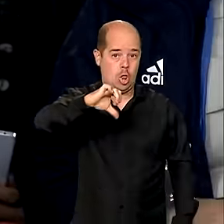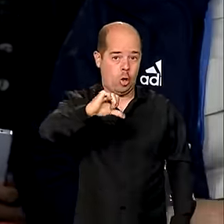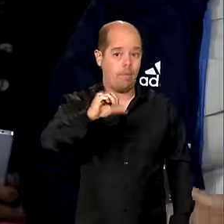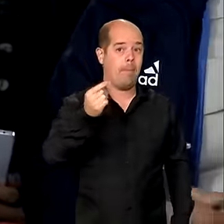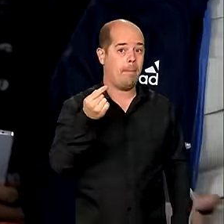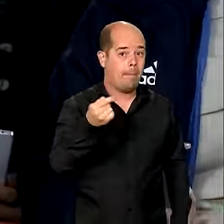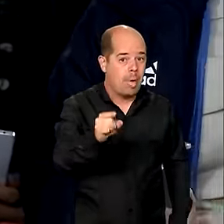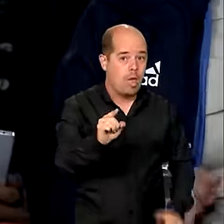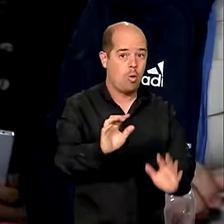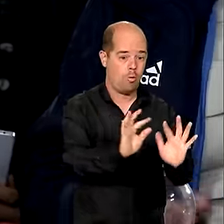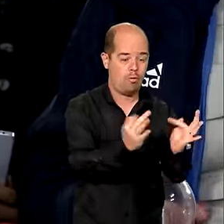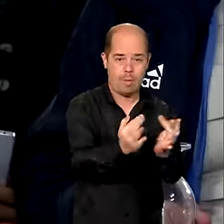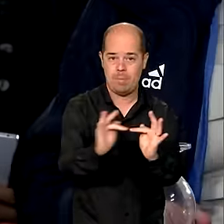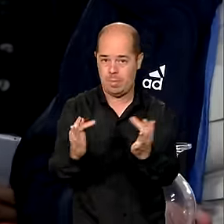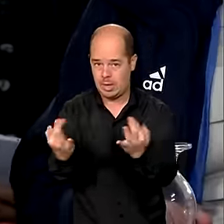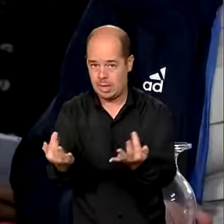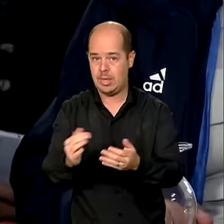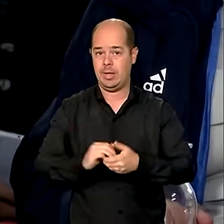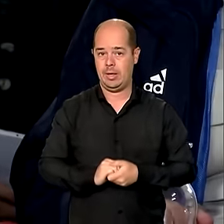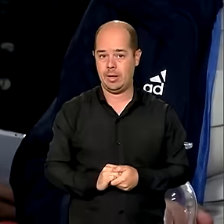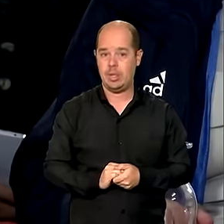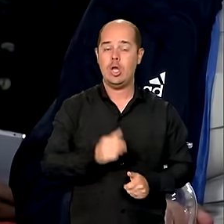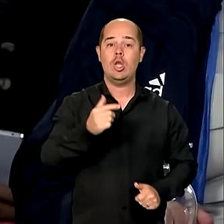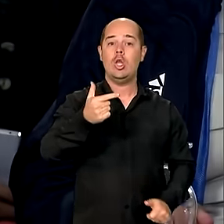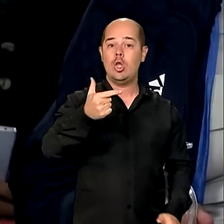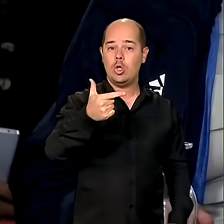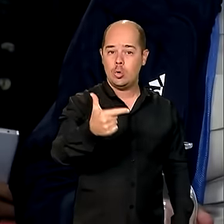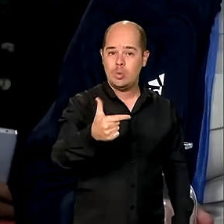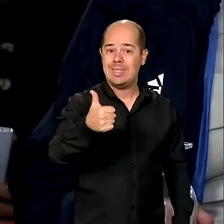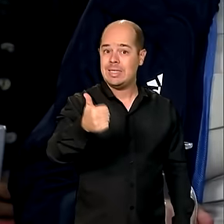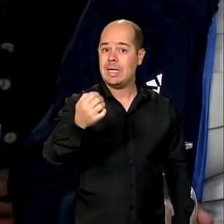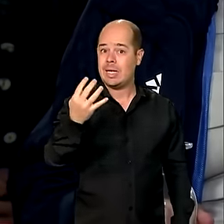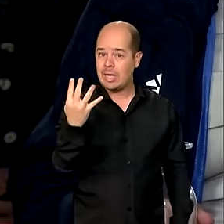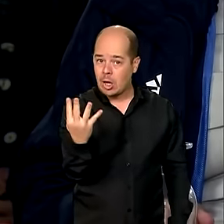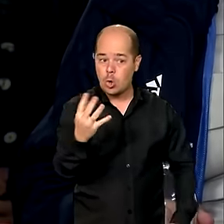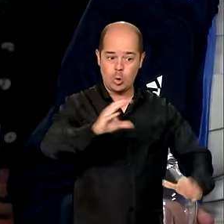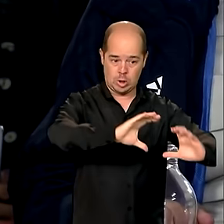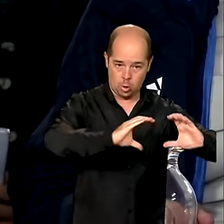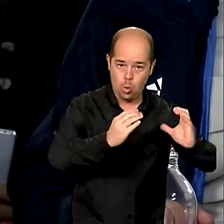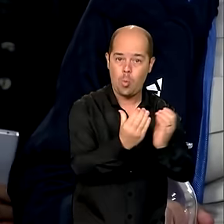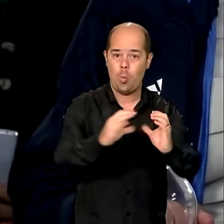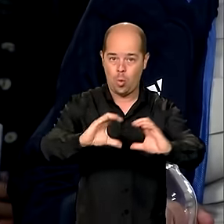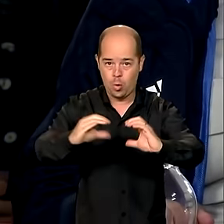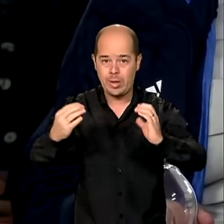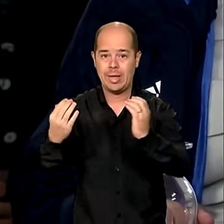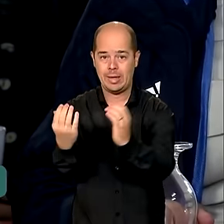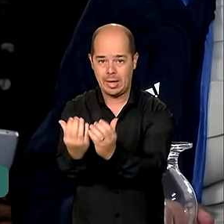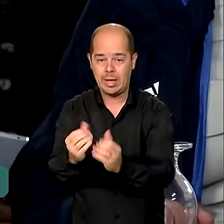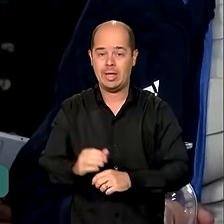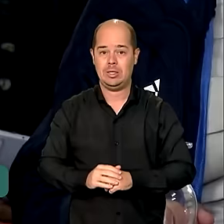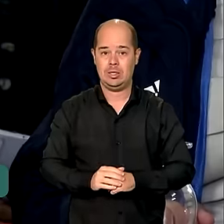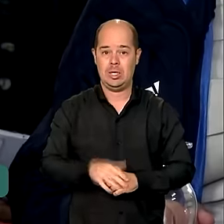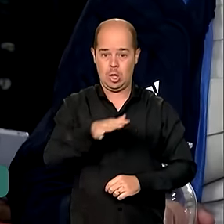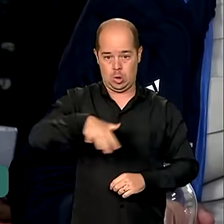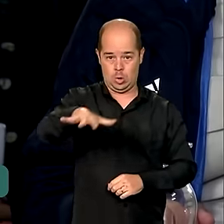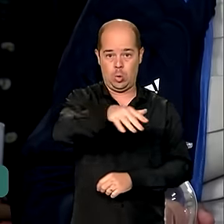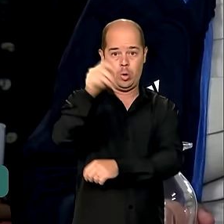das 214 comunidades que nós temos aqui em todo o estado, 110 estão